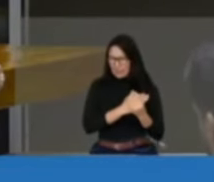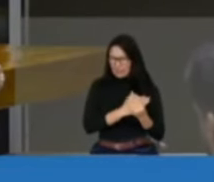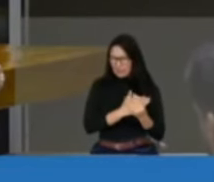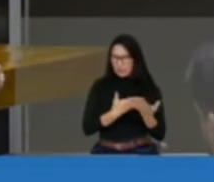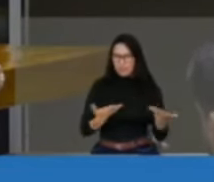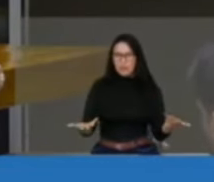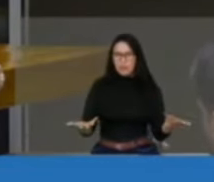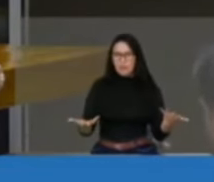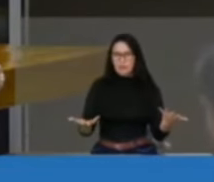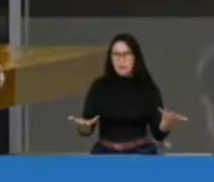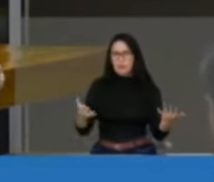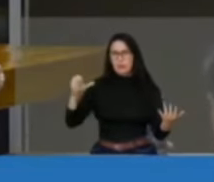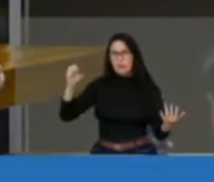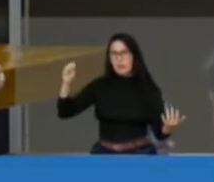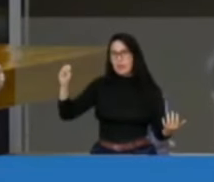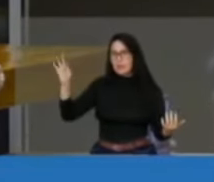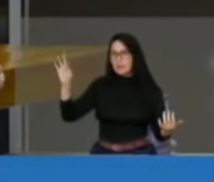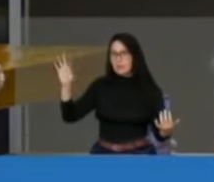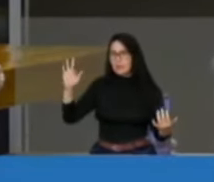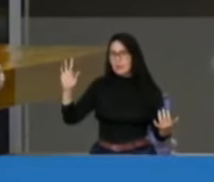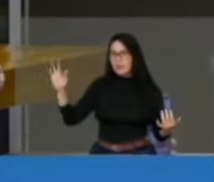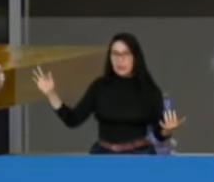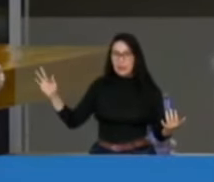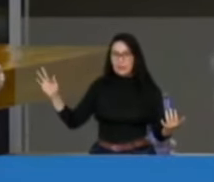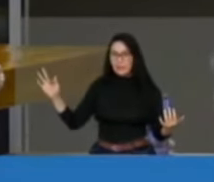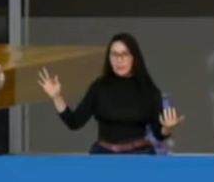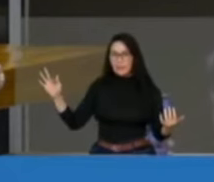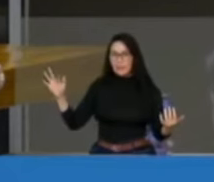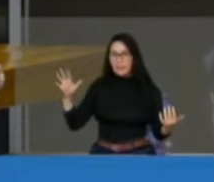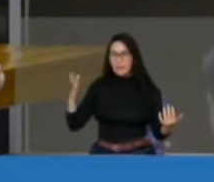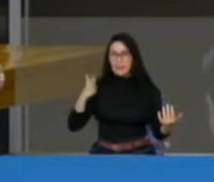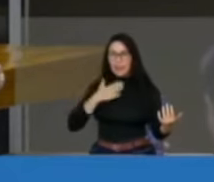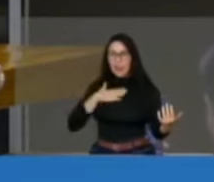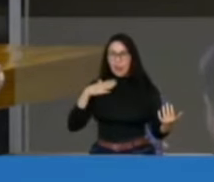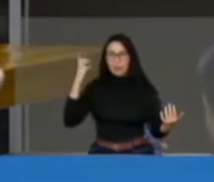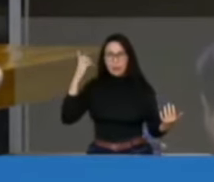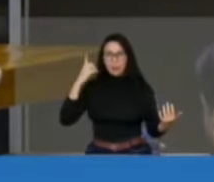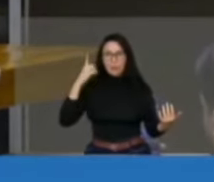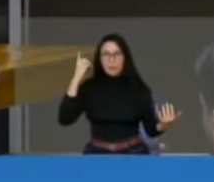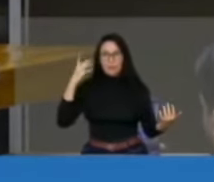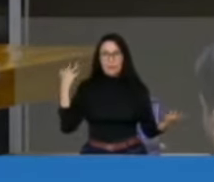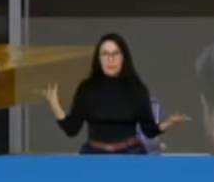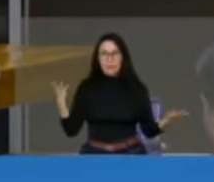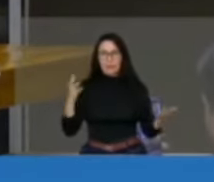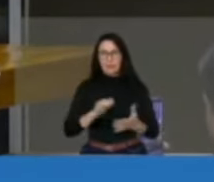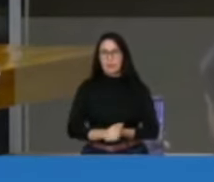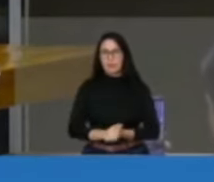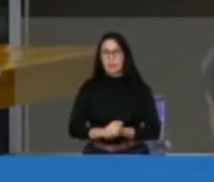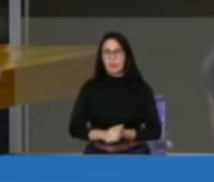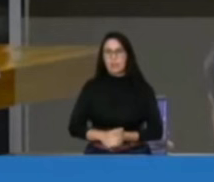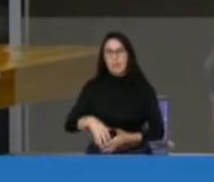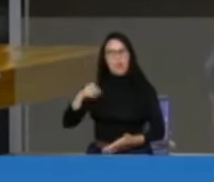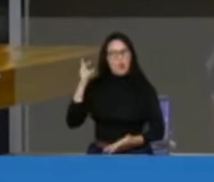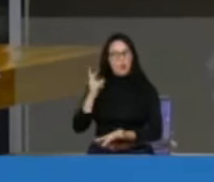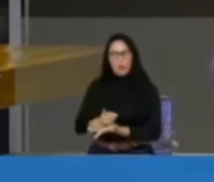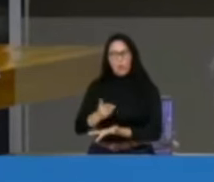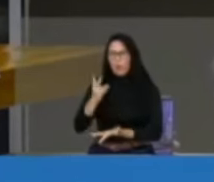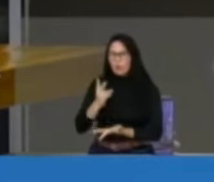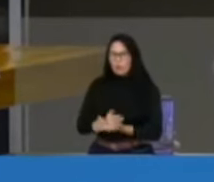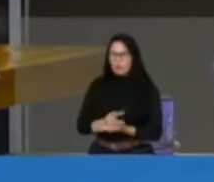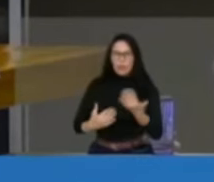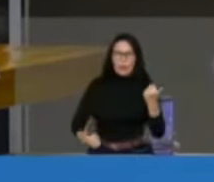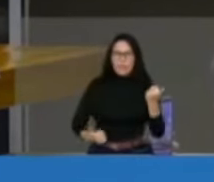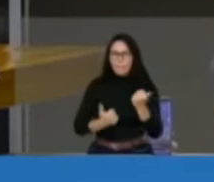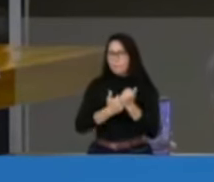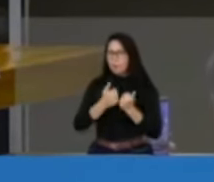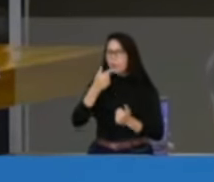aberto pelo Supremo Tribunal Federal contra um parlamentar. defendemos Daniel Silveira e continuo defendendo não